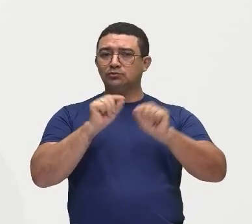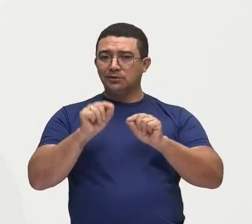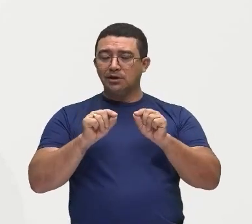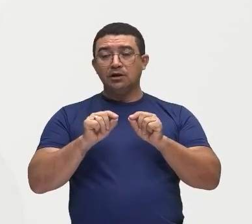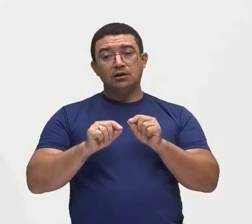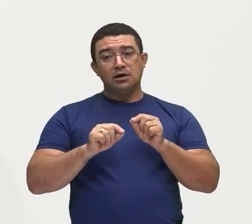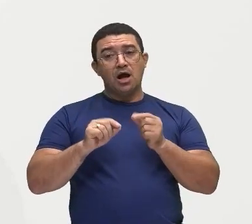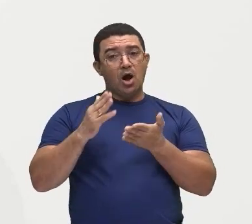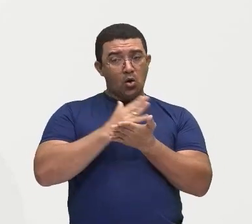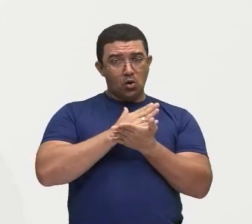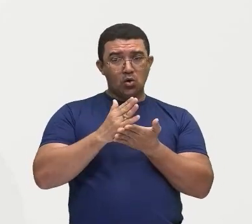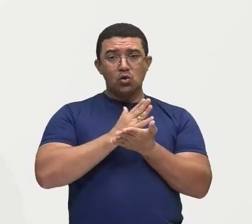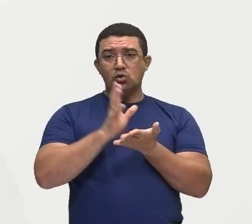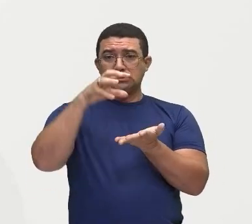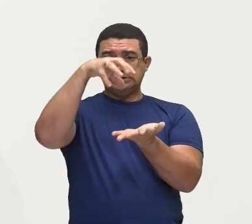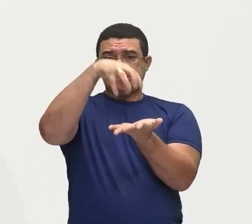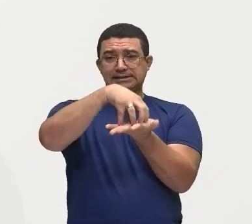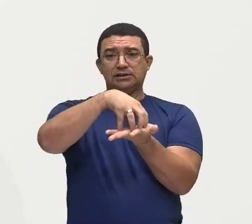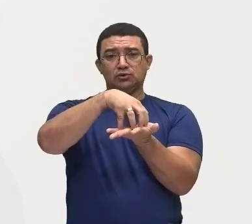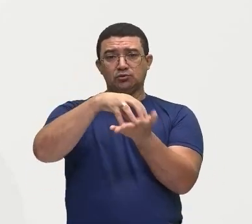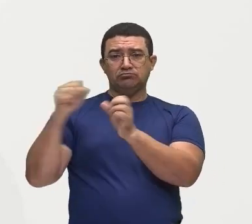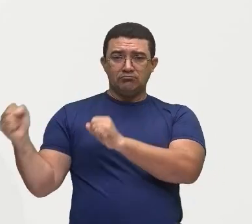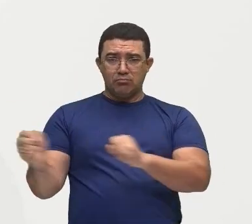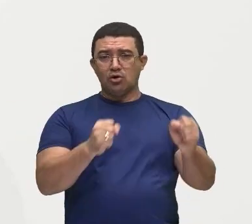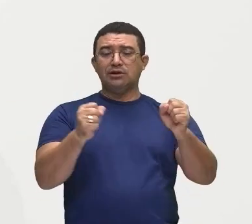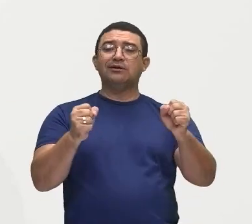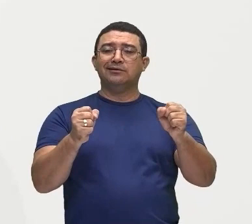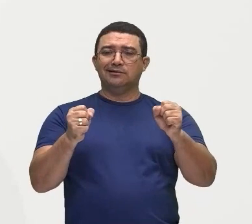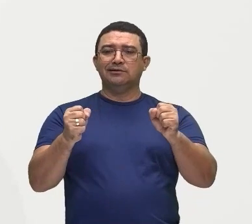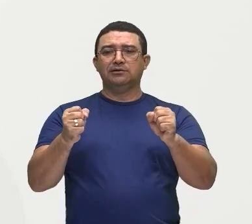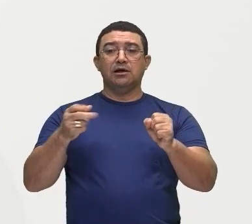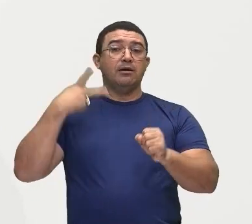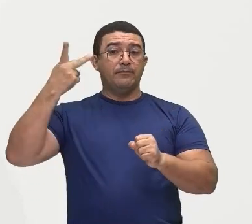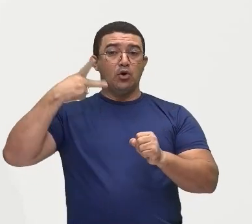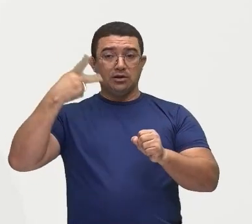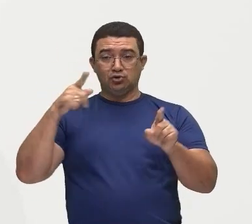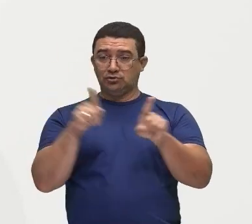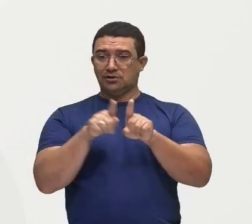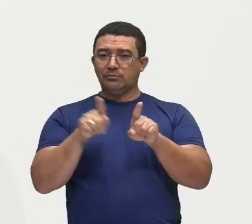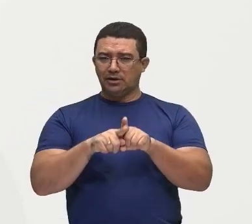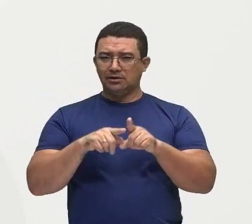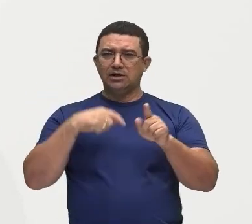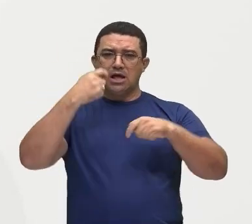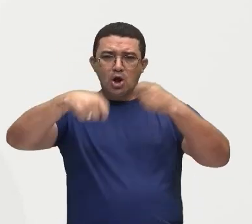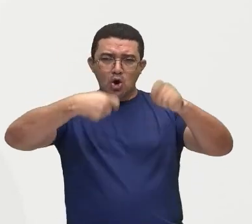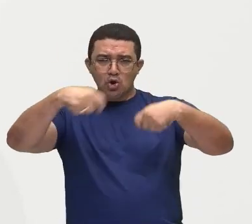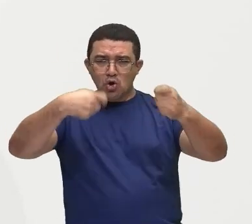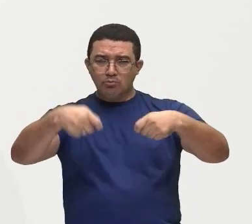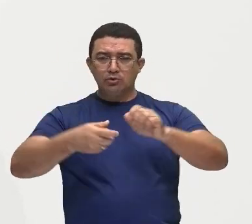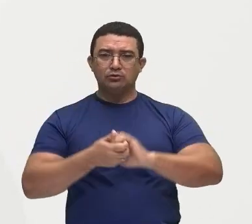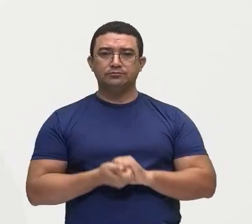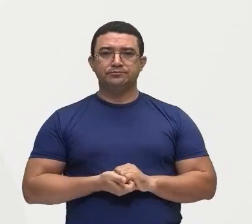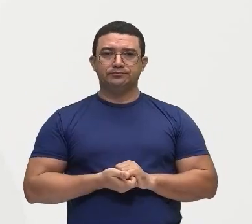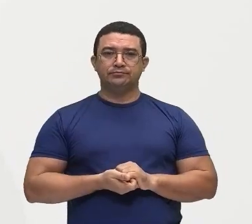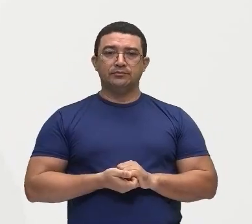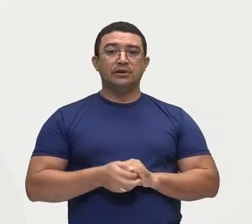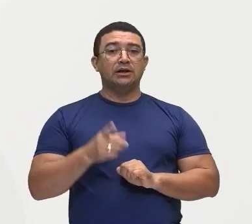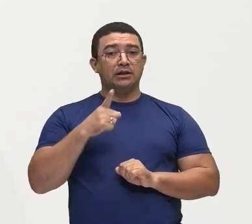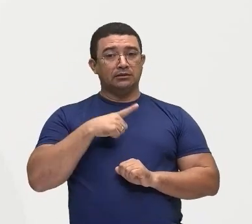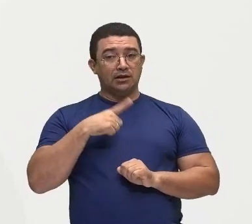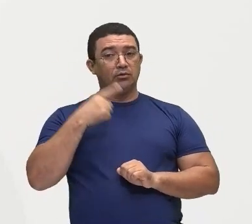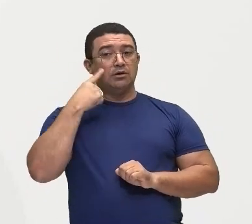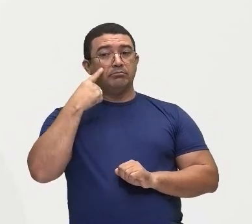poucos centros de poder político e também econômico, né? E dentro desse fluxo, a gente tem a circulação de